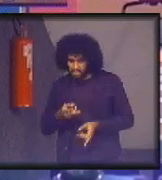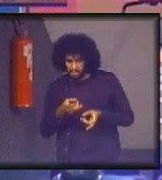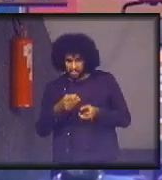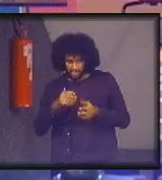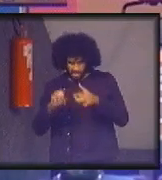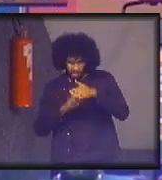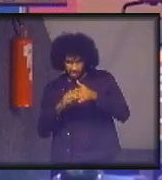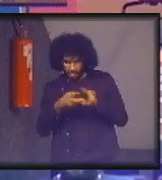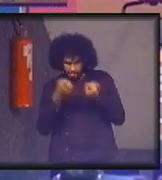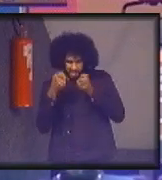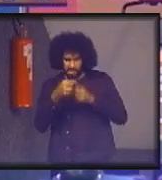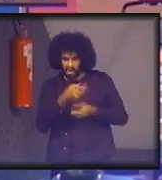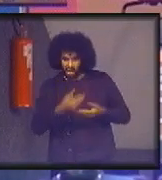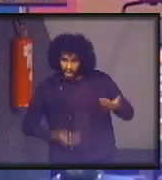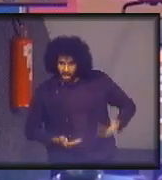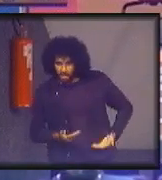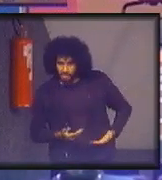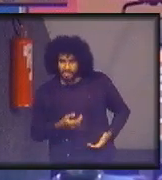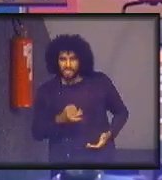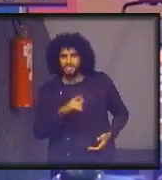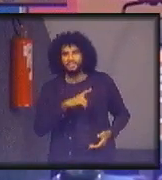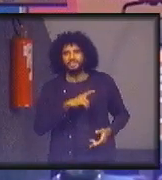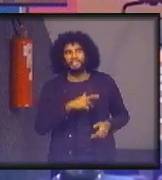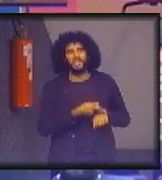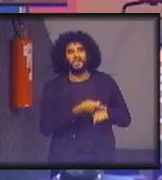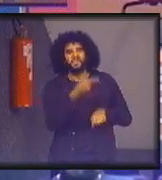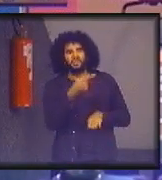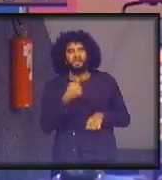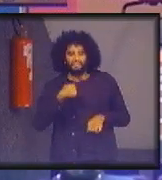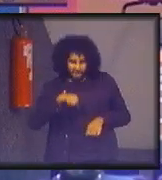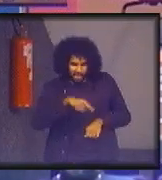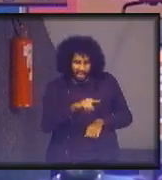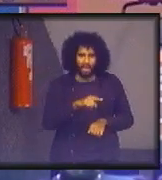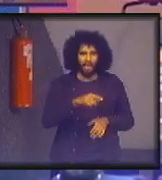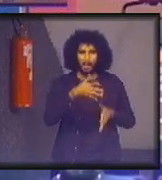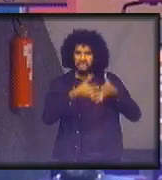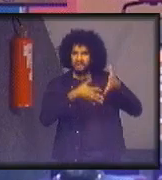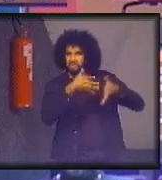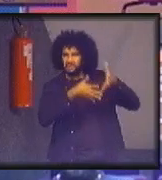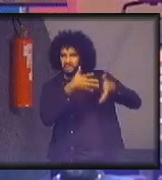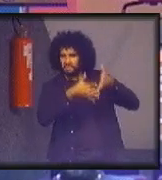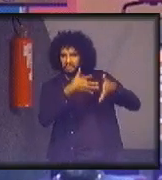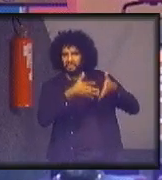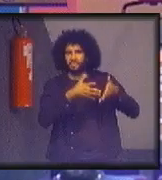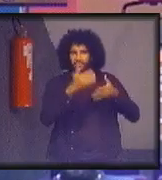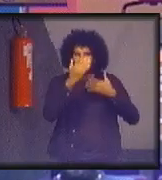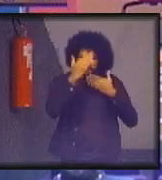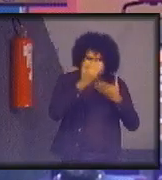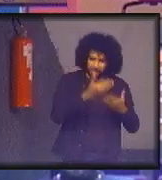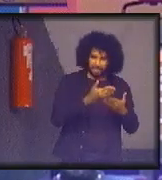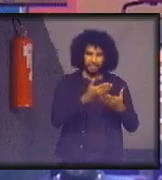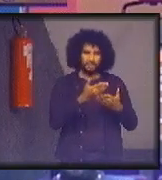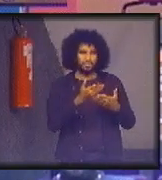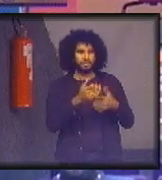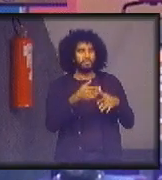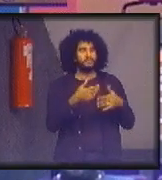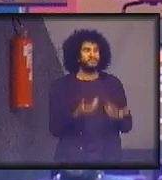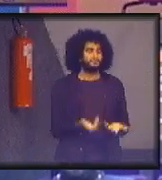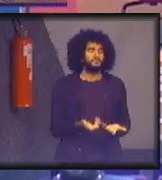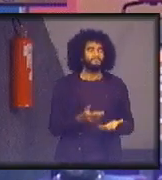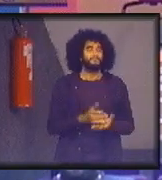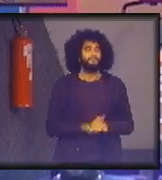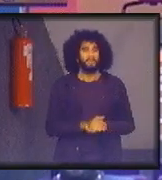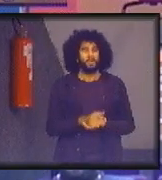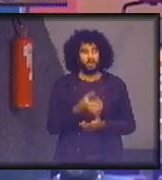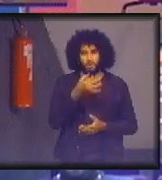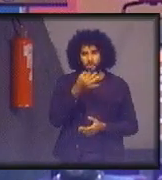fazendo ali quando ganha um prêmio. Daí ele vai lá, faz discurso, agradece. Então, quer dizer, eu acho que o